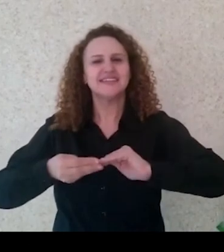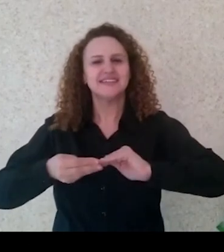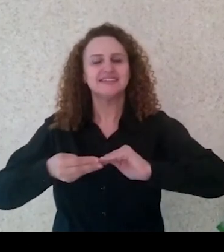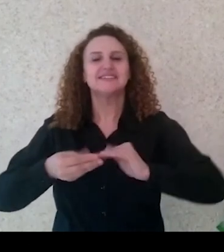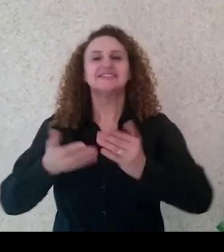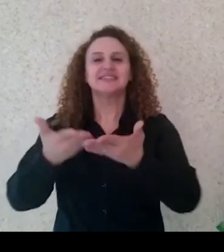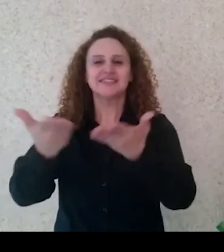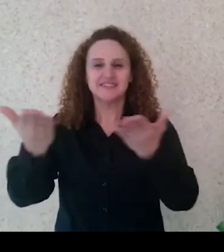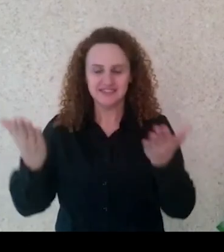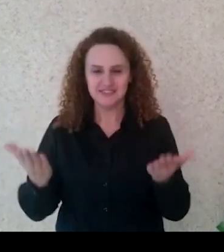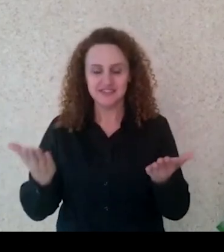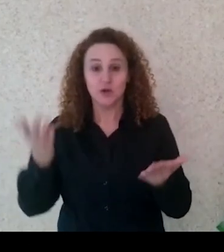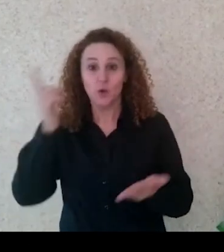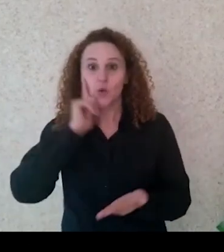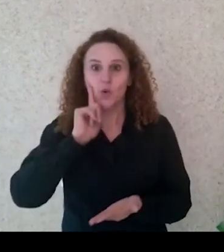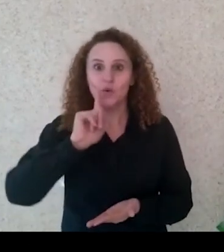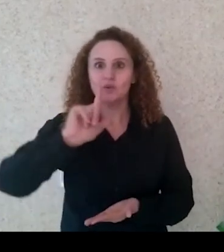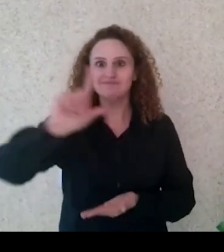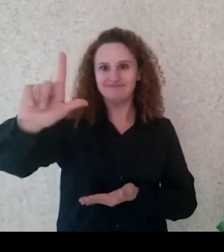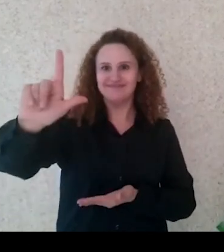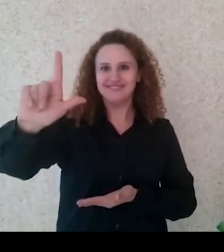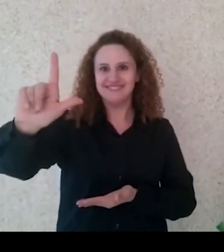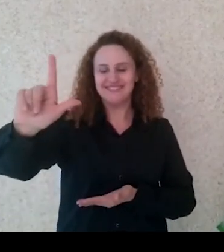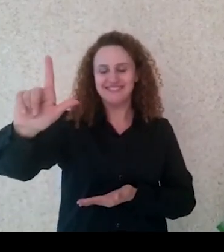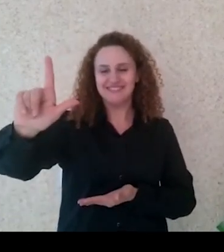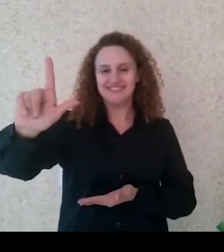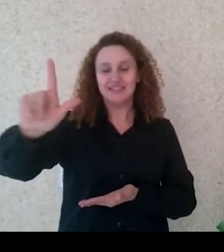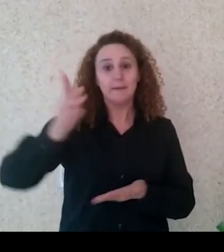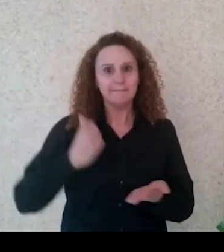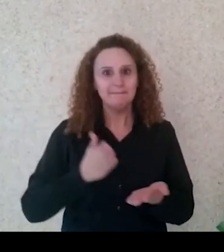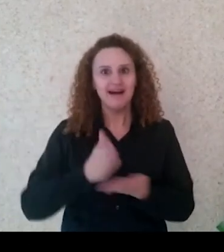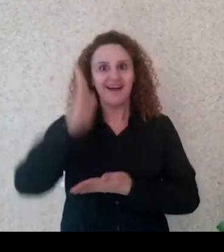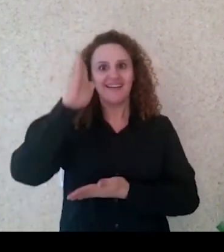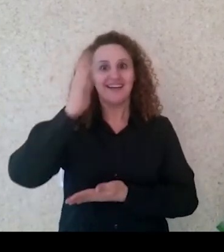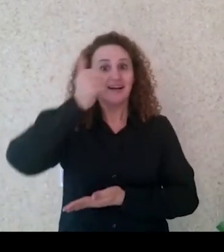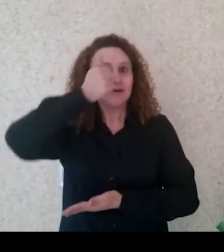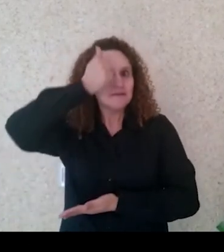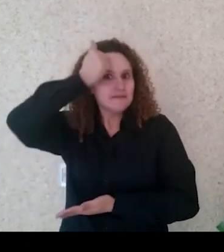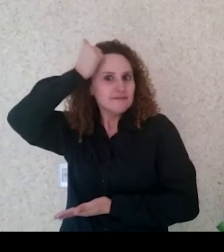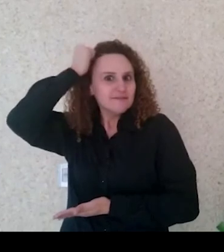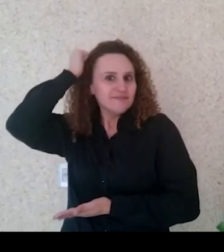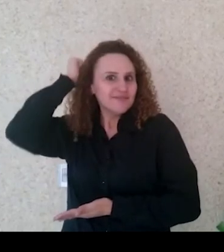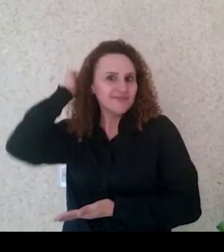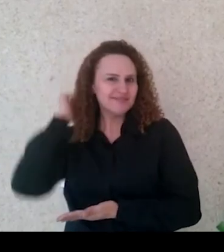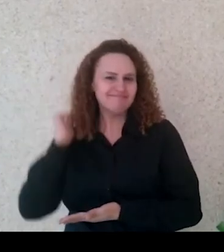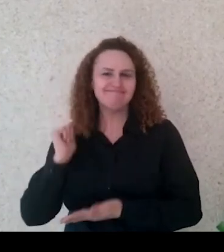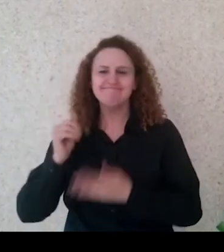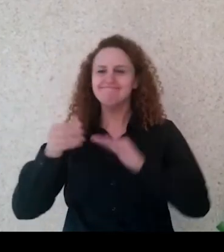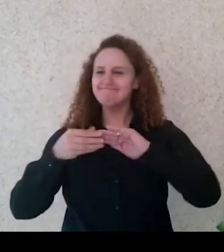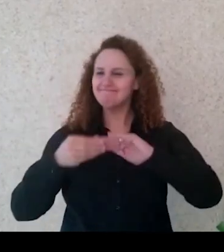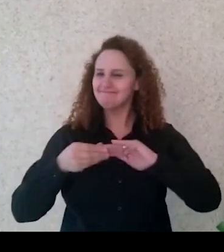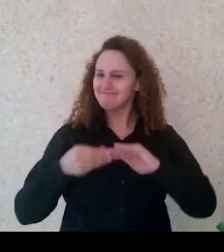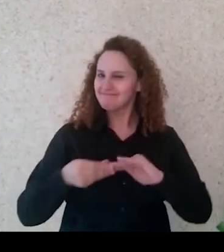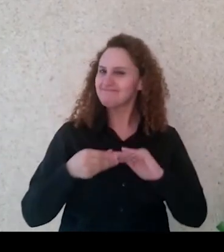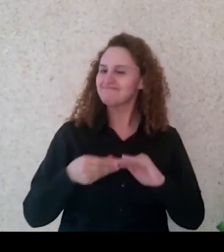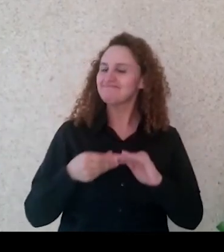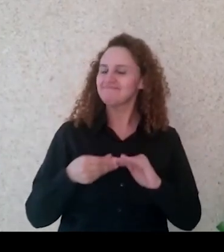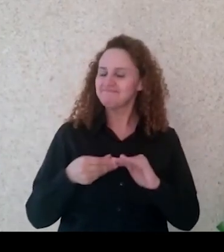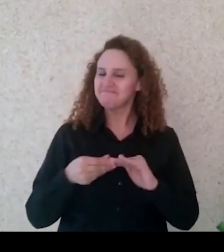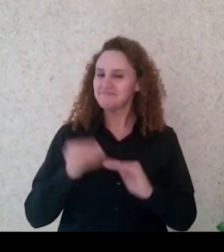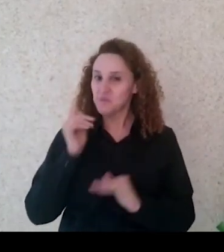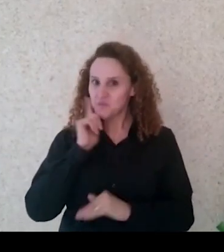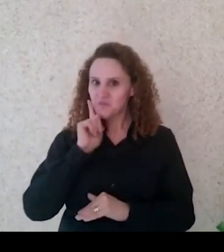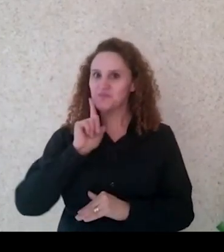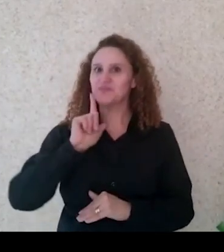ter conseguido passar no vestibular e dar mais um passo